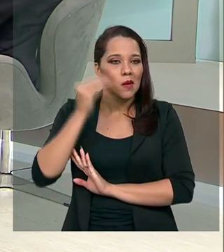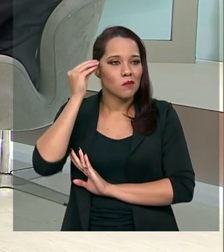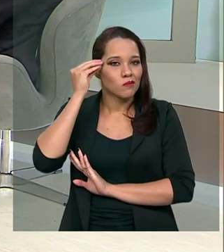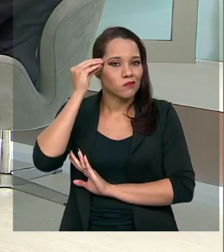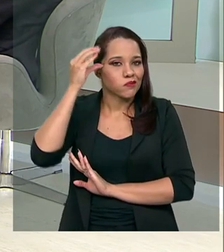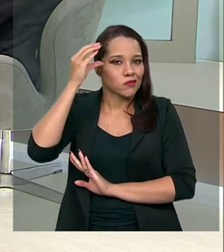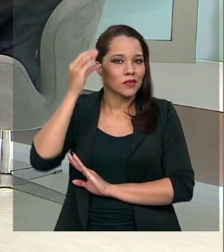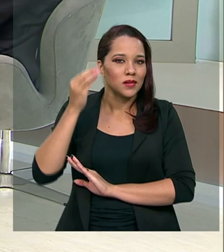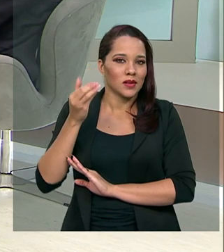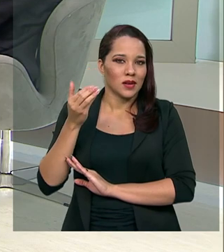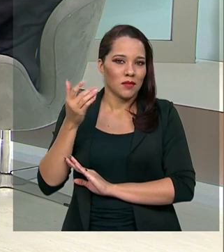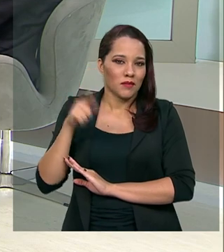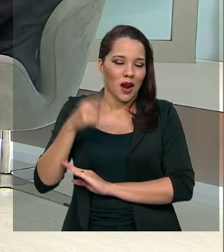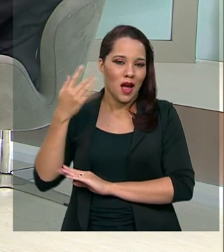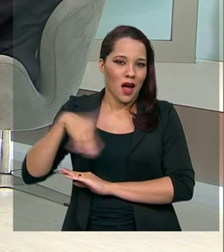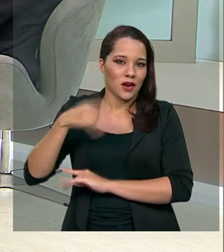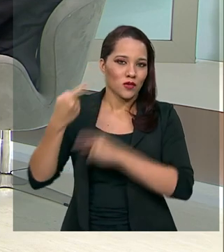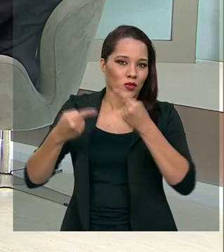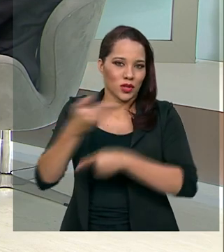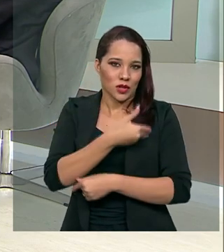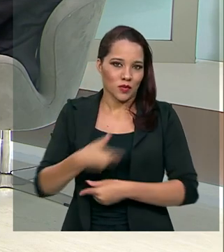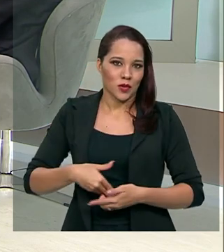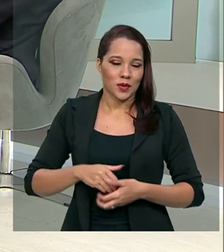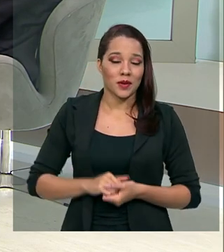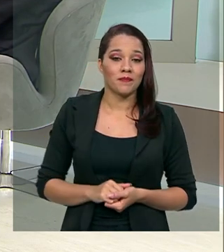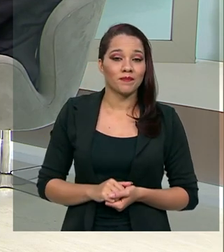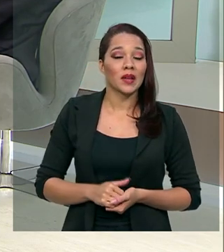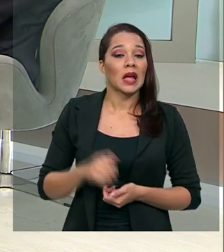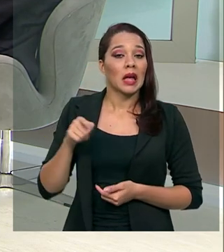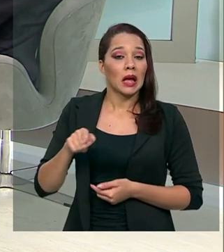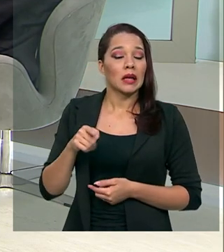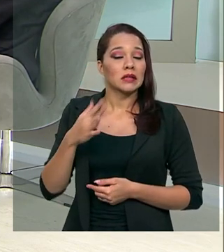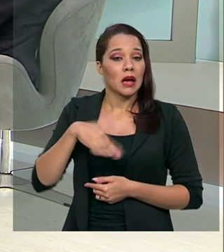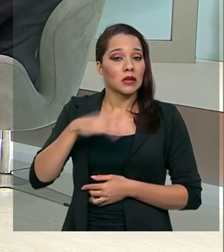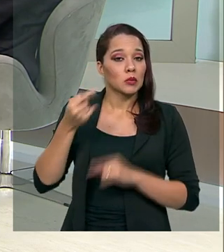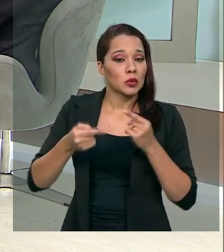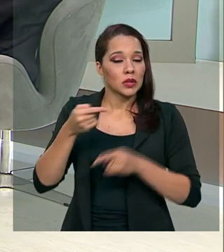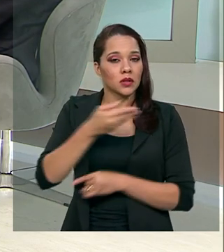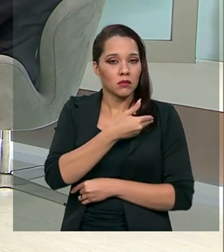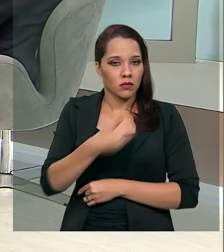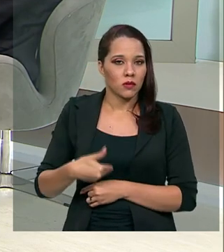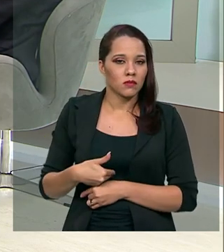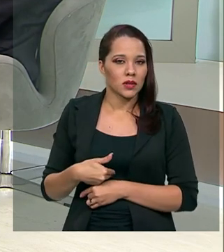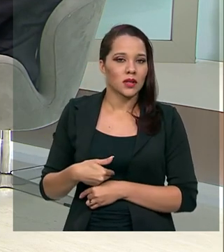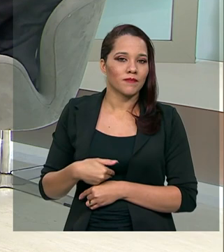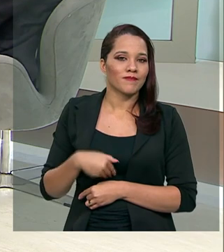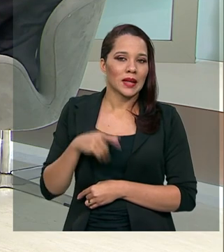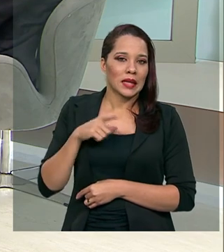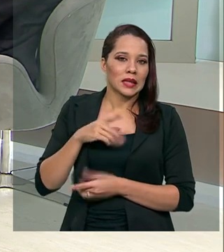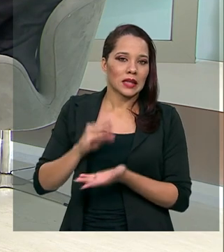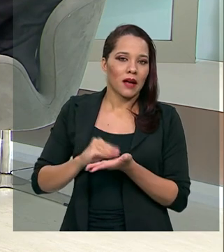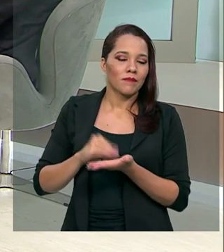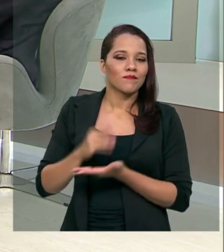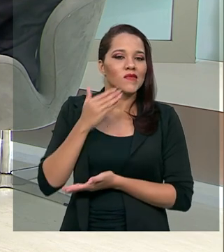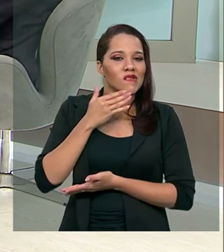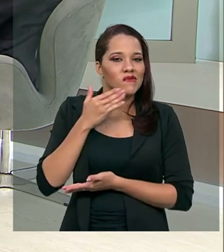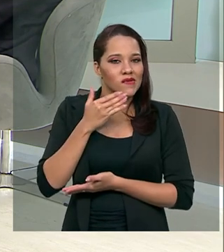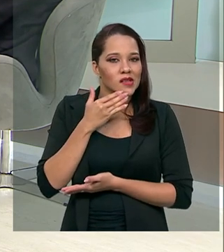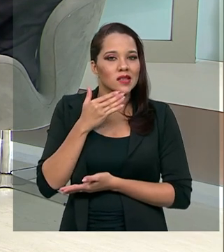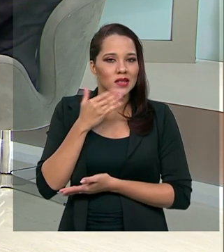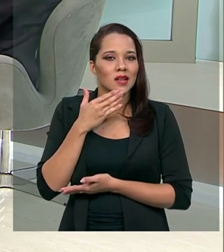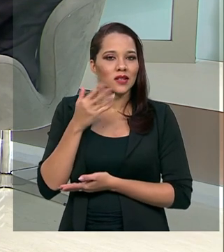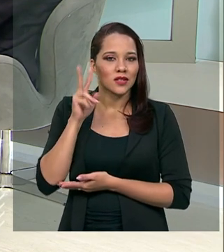no diagnóstico de políticas públicas. Esse diagnóstico de políticas públicas, ele ainda está ineficiente do